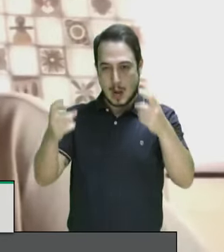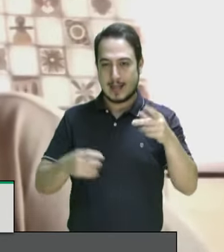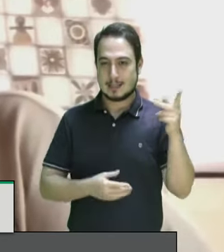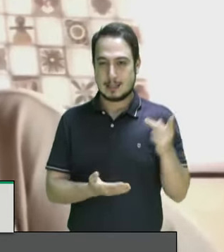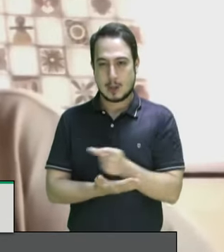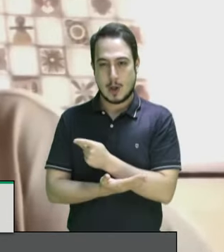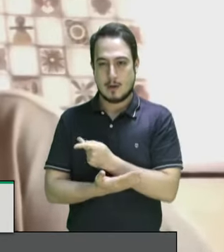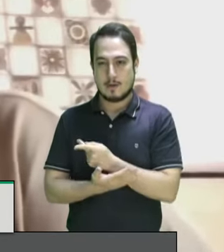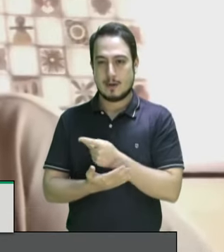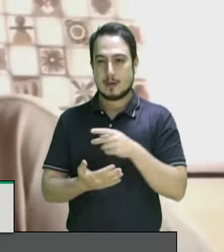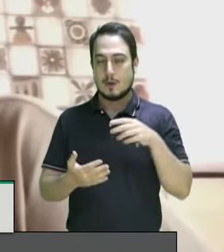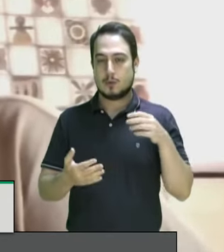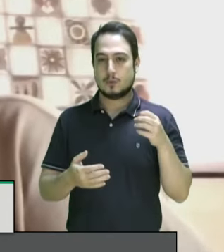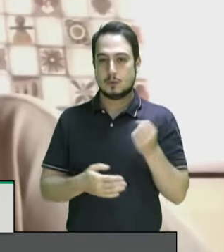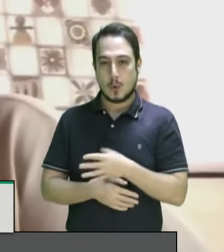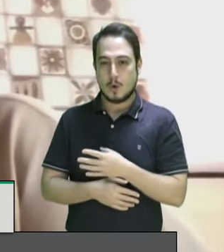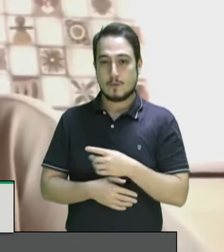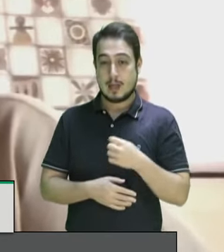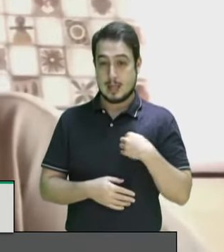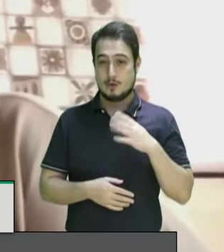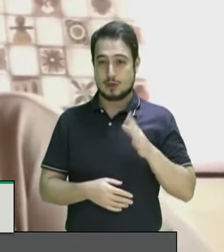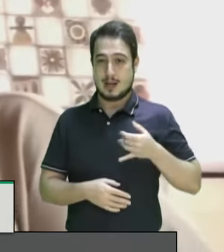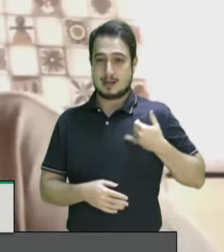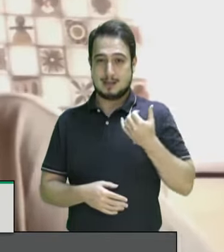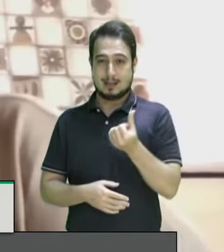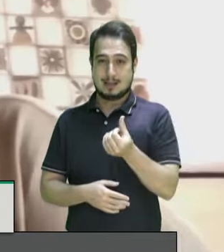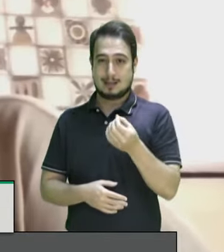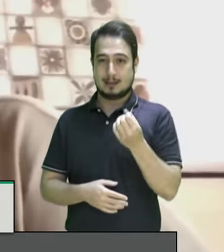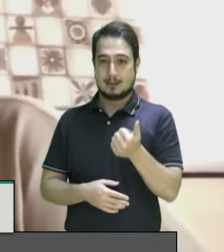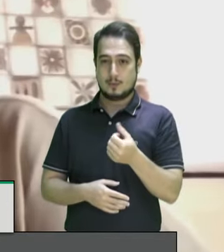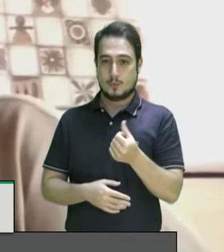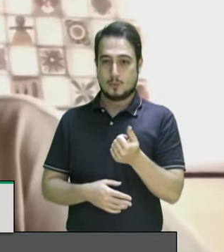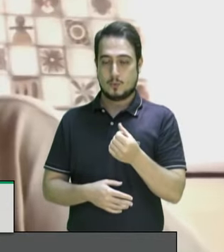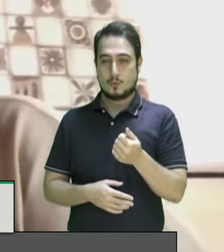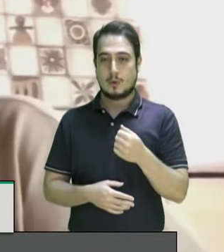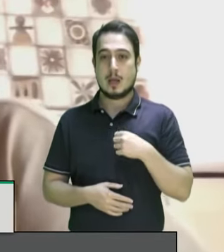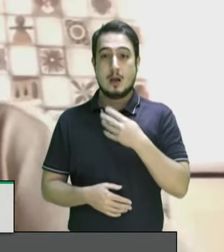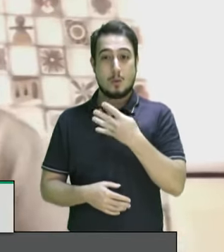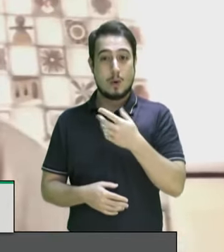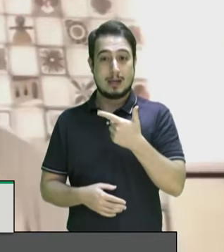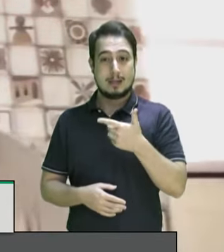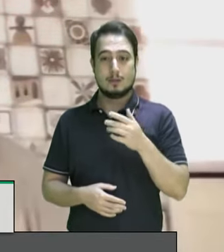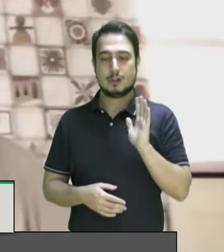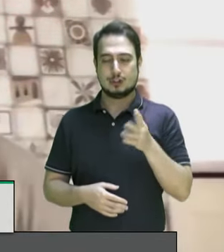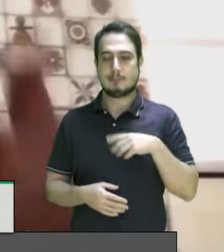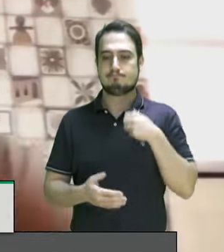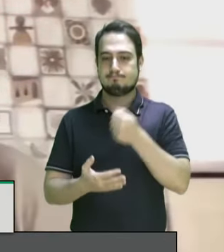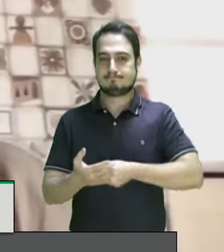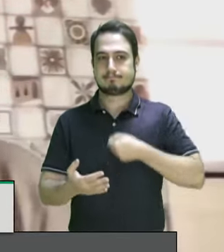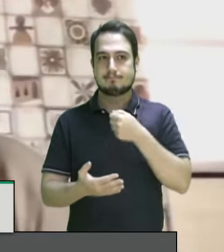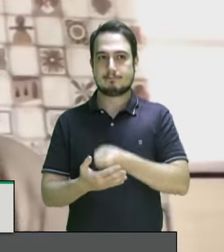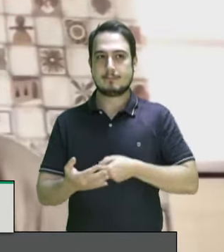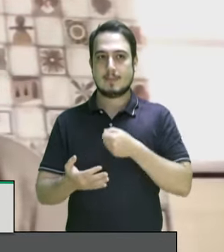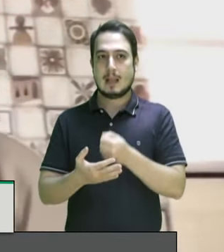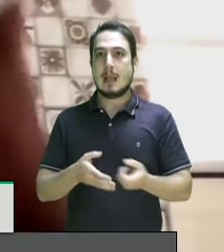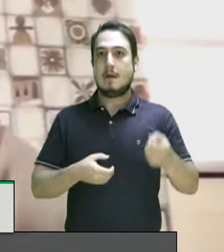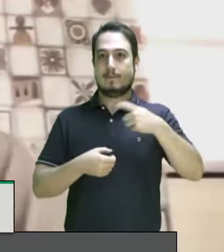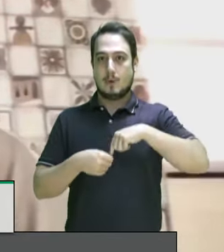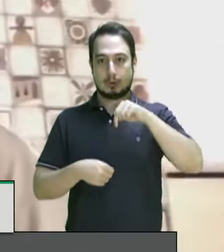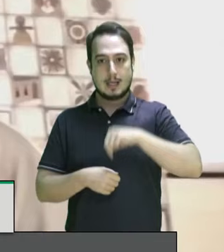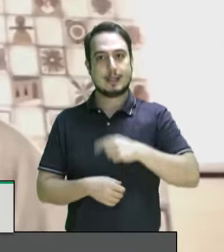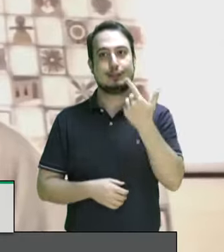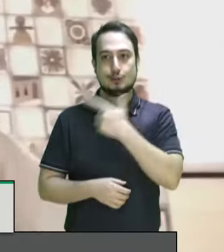eu tenho 61 anos de idade tenho 42 fazendo essa mesma militância então para mim me indigna vir para aqui